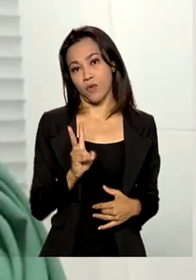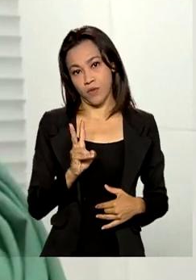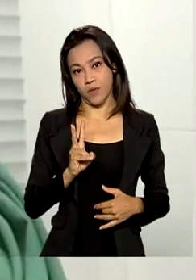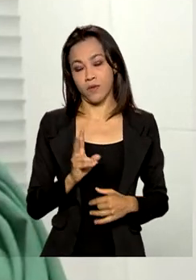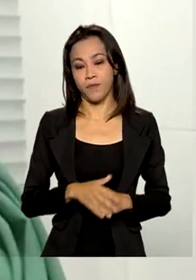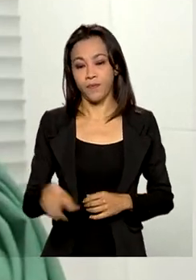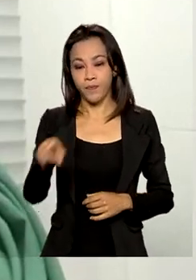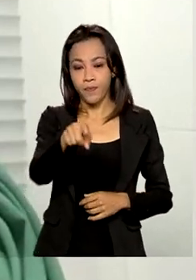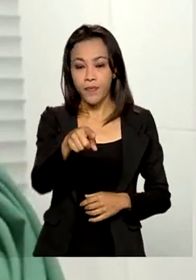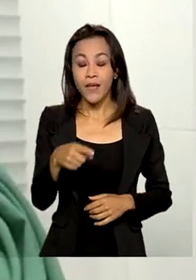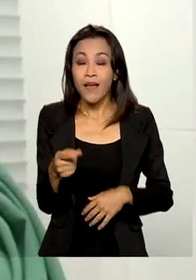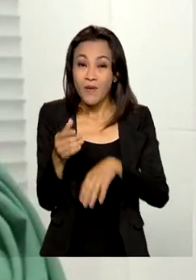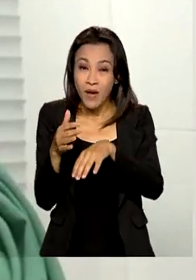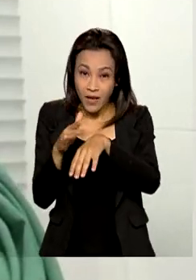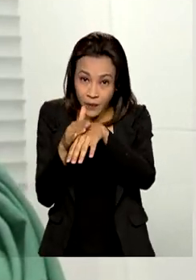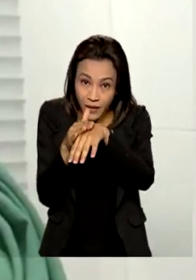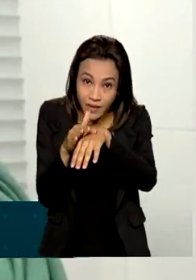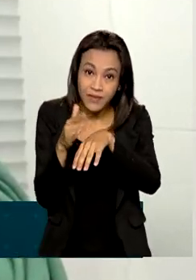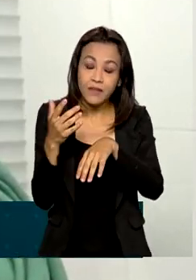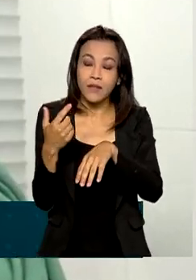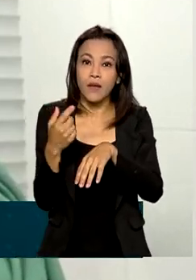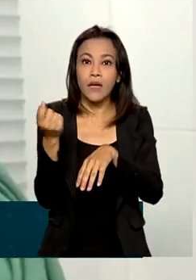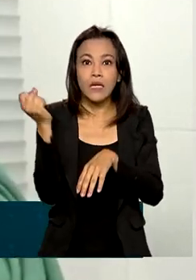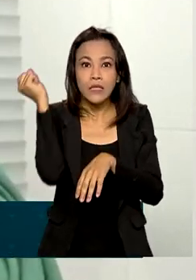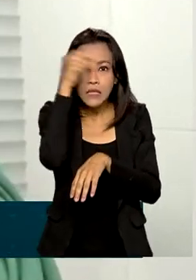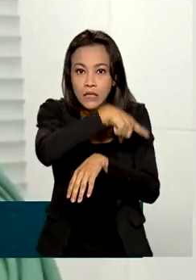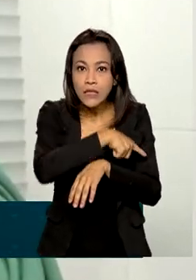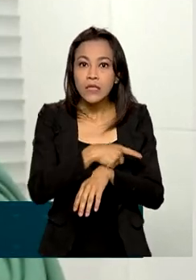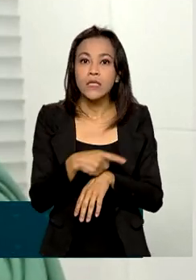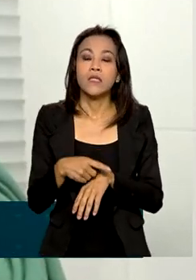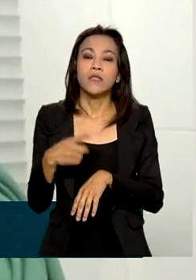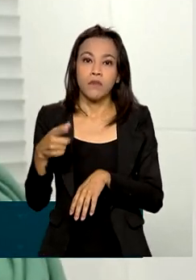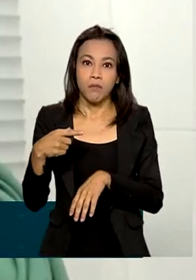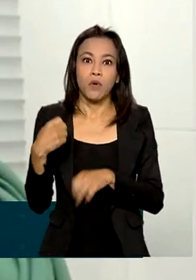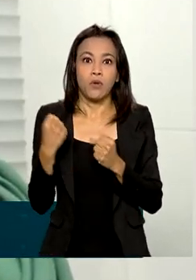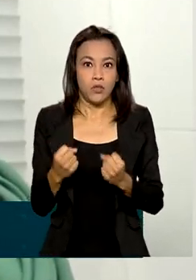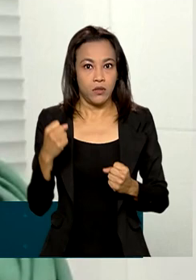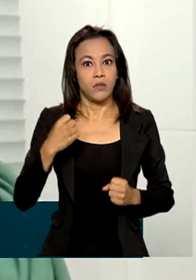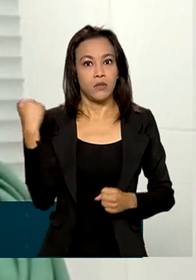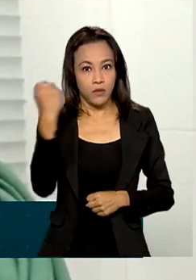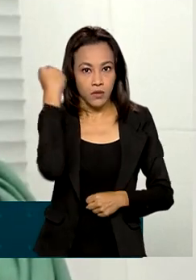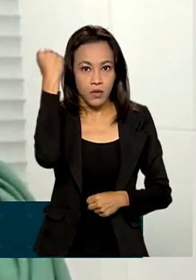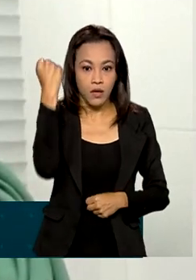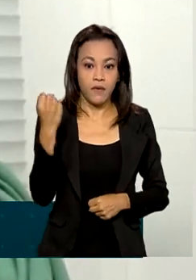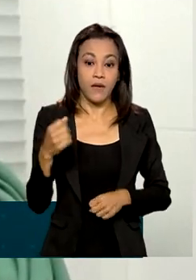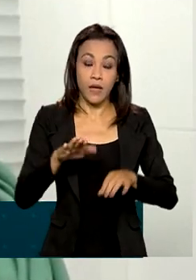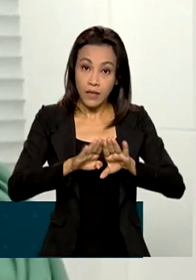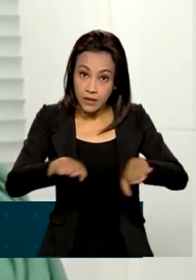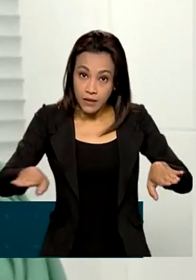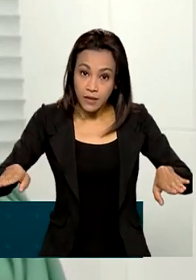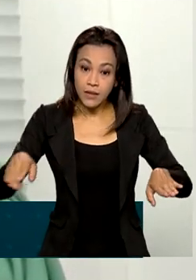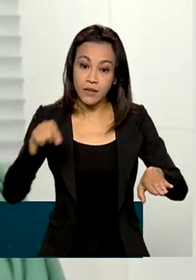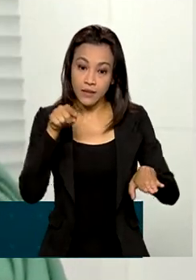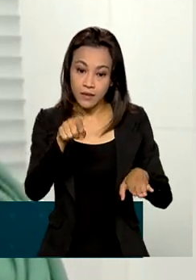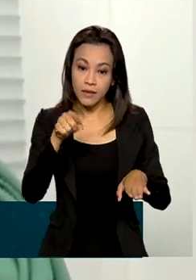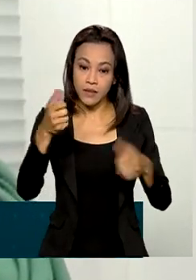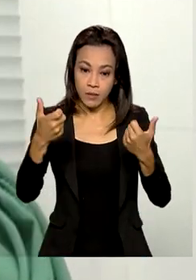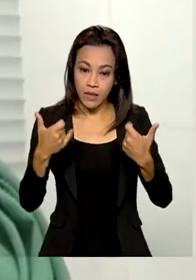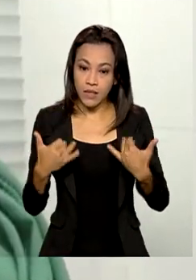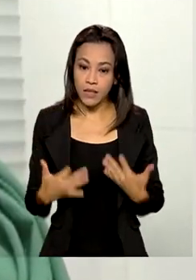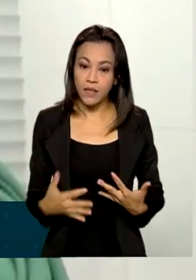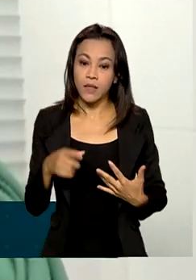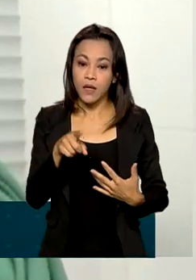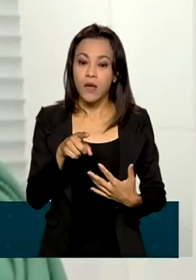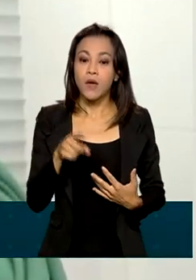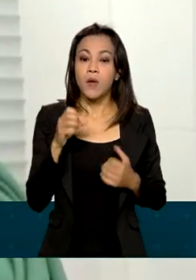sarampo é uma doença que complica muito, tem um maior risco de ele estar nessas complicações. Uma em cada 20 crianças pode ter pelo muninho, e